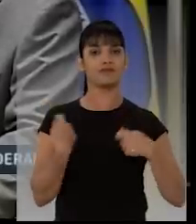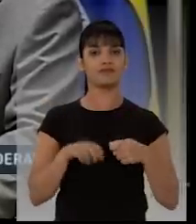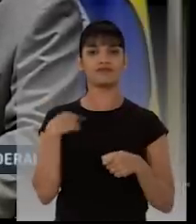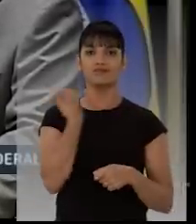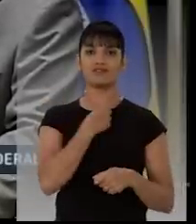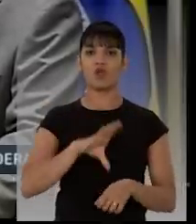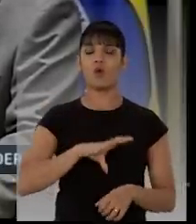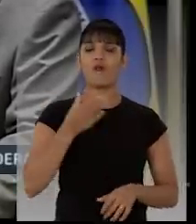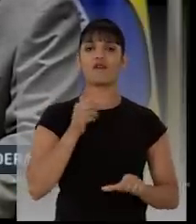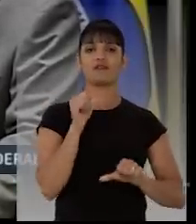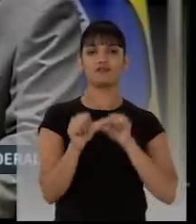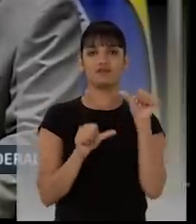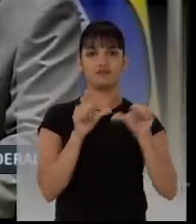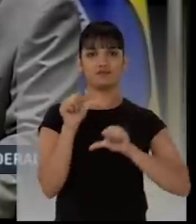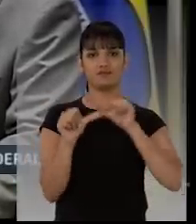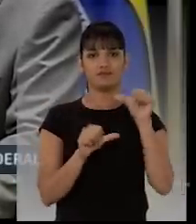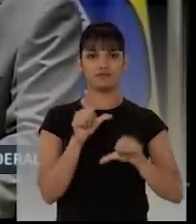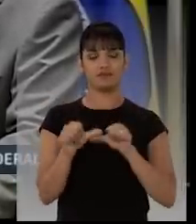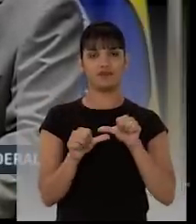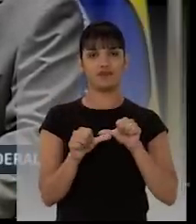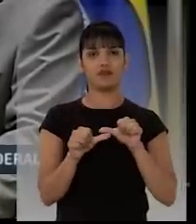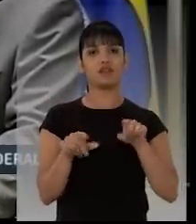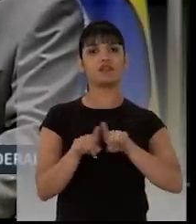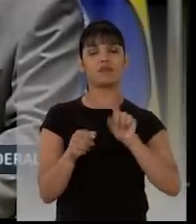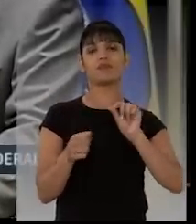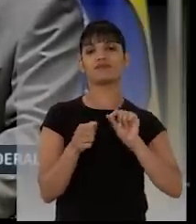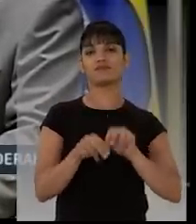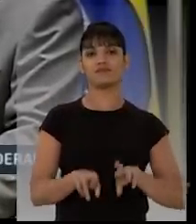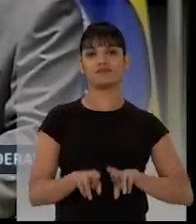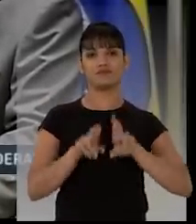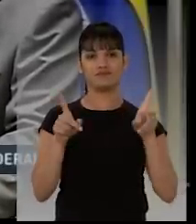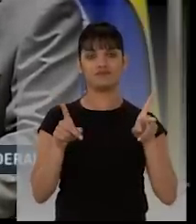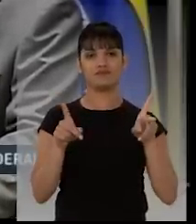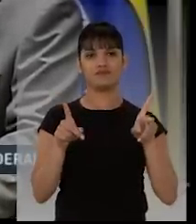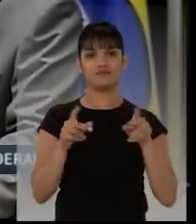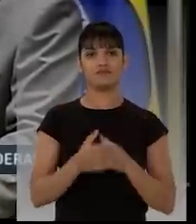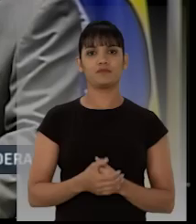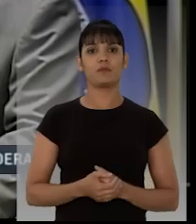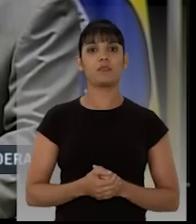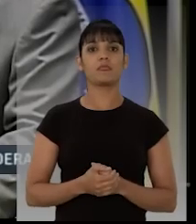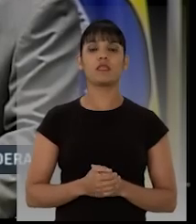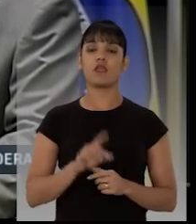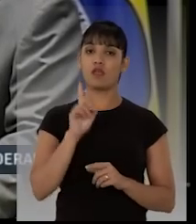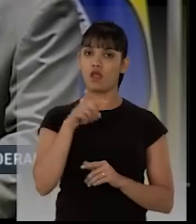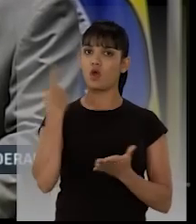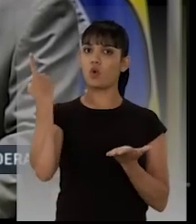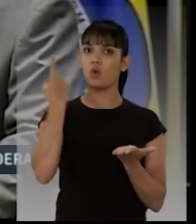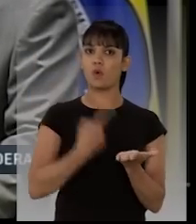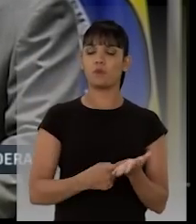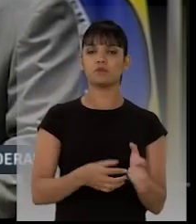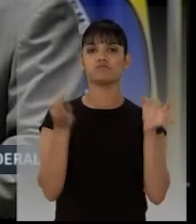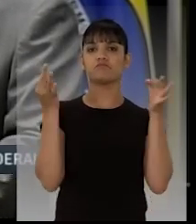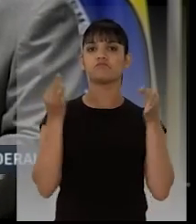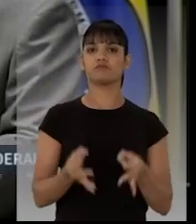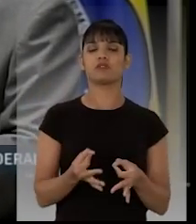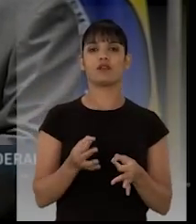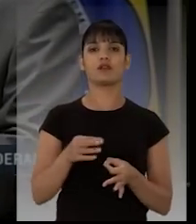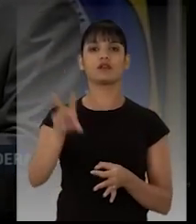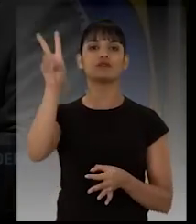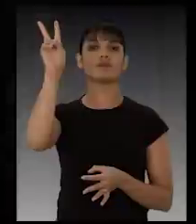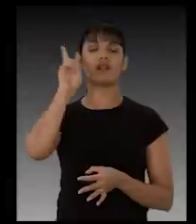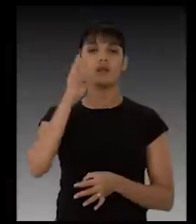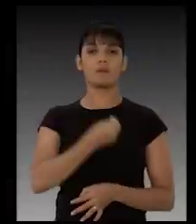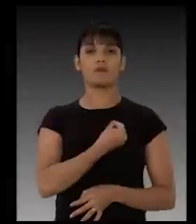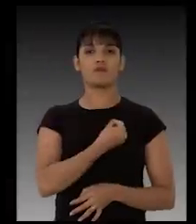para mudar, de fazer diferente. Esse é o nosso compromisso com a memória de Eduardo